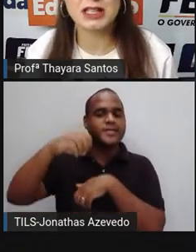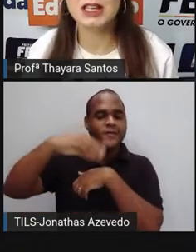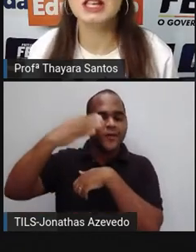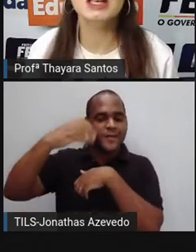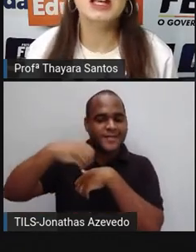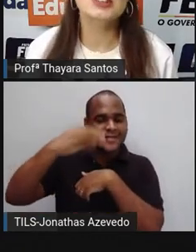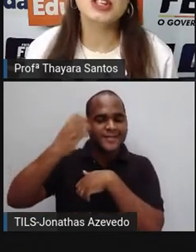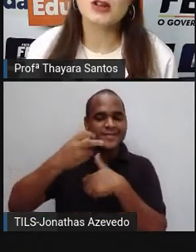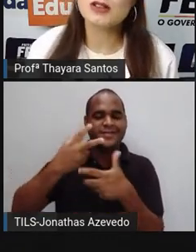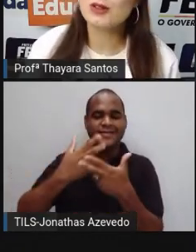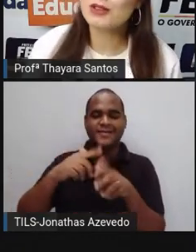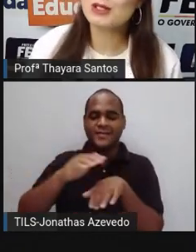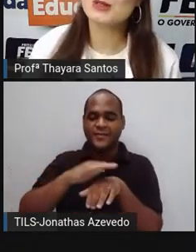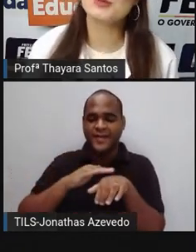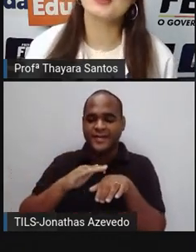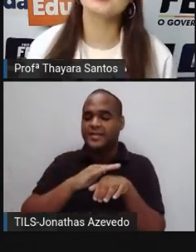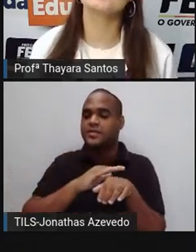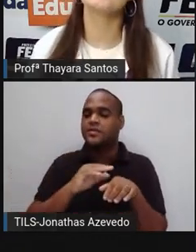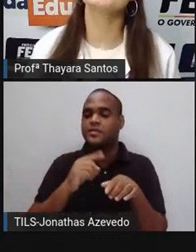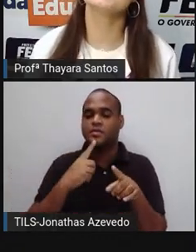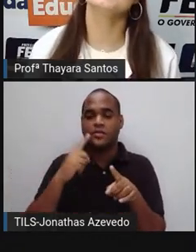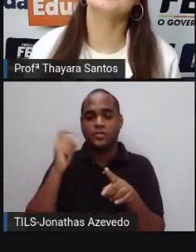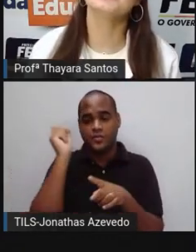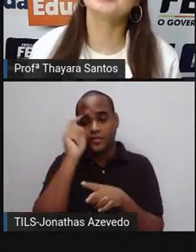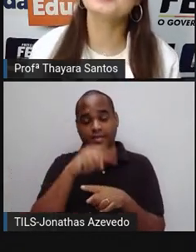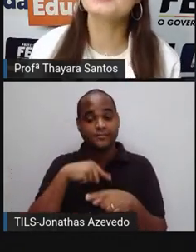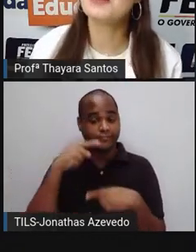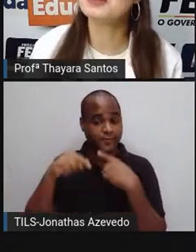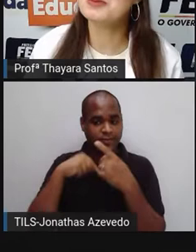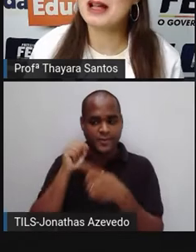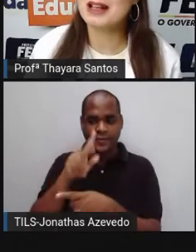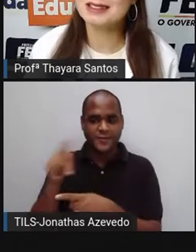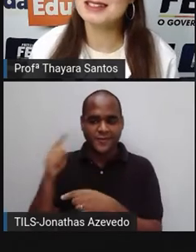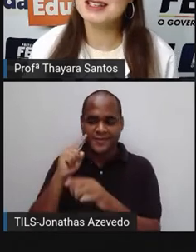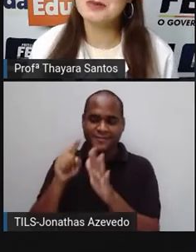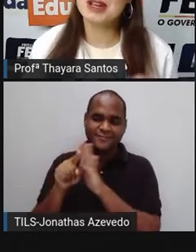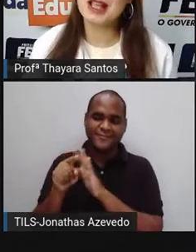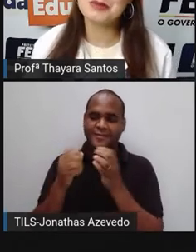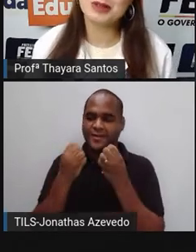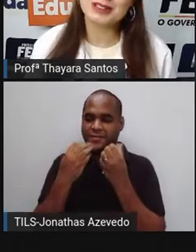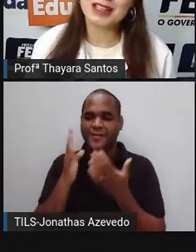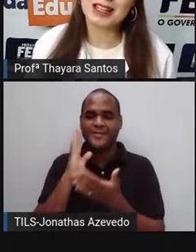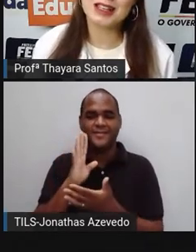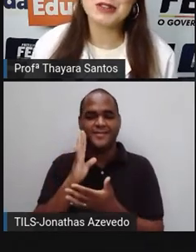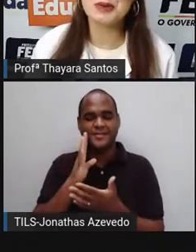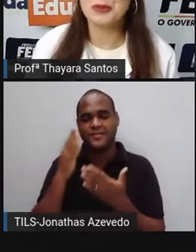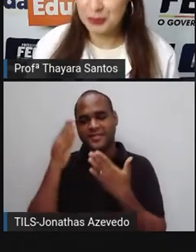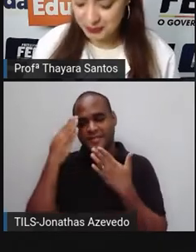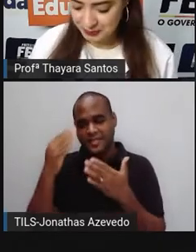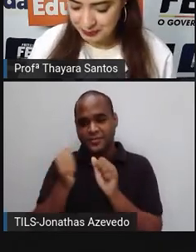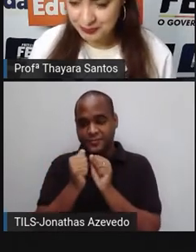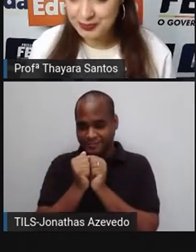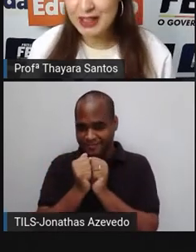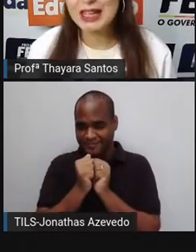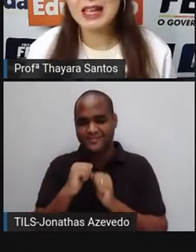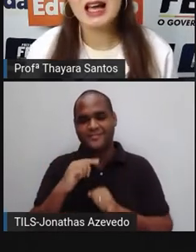conversa aqui, tiram as dúvidas com os professores. Então, tudo isso é muito bacana. E obrigado por estarem aqui de novo.